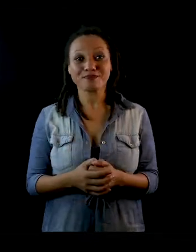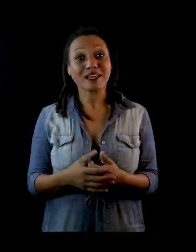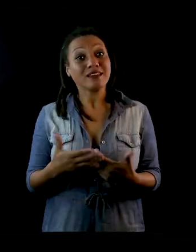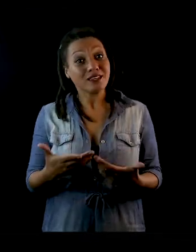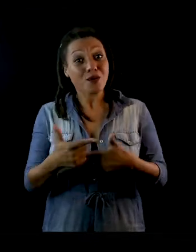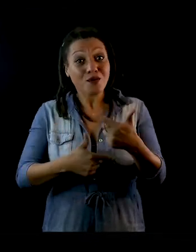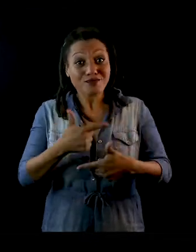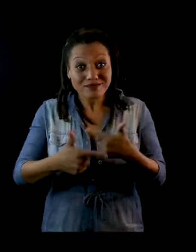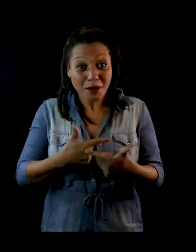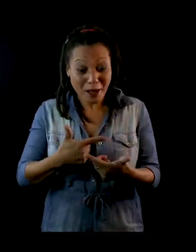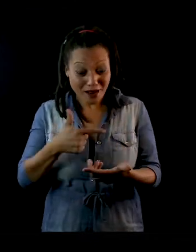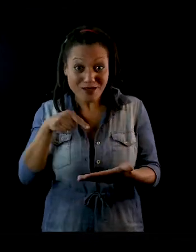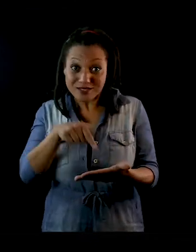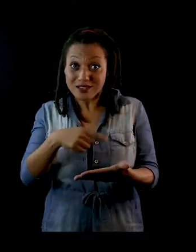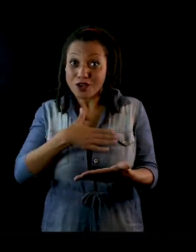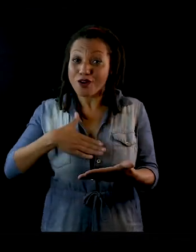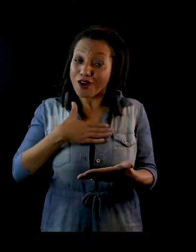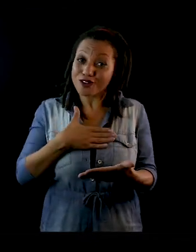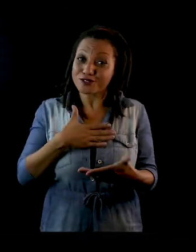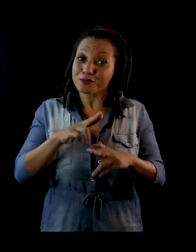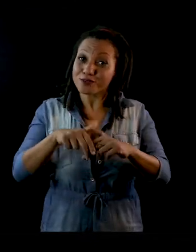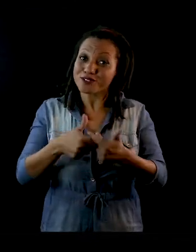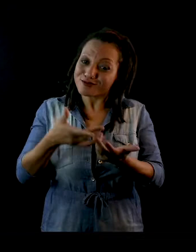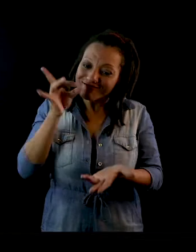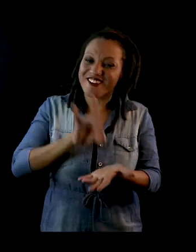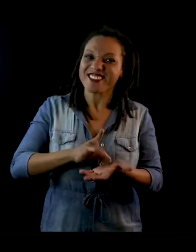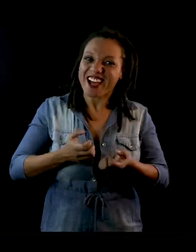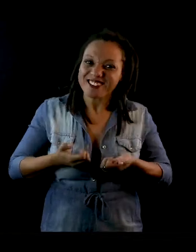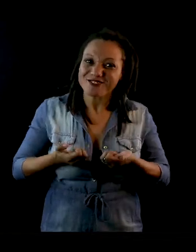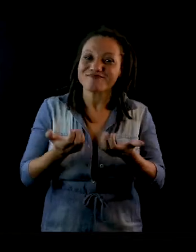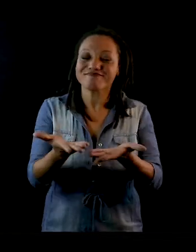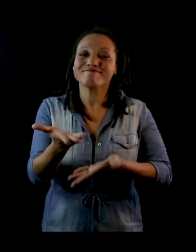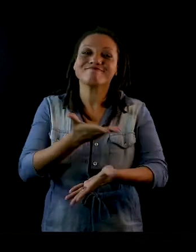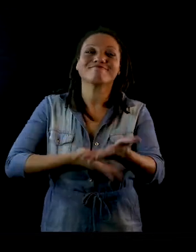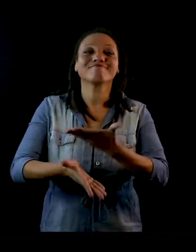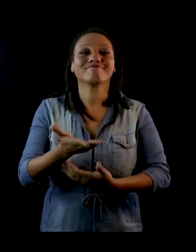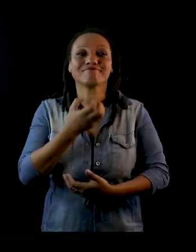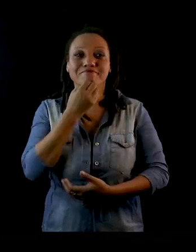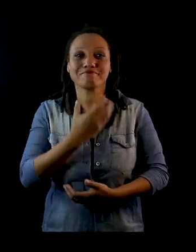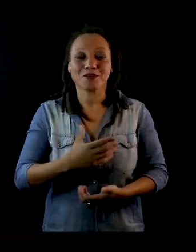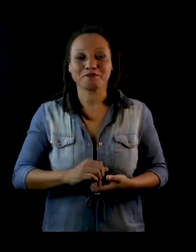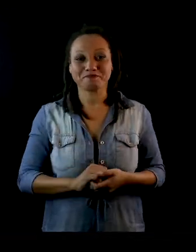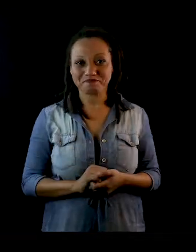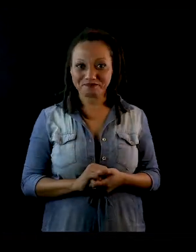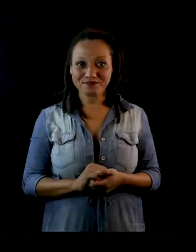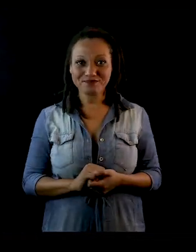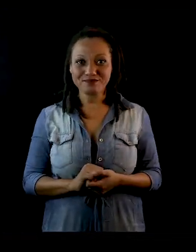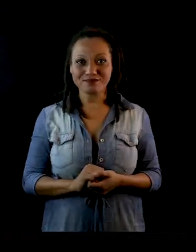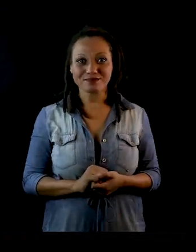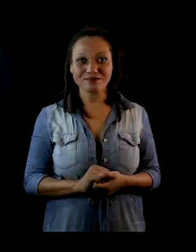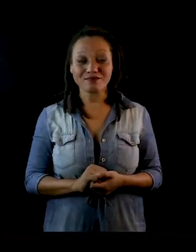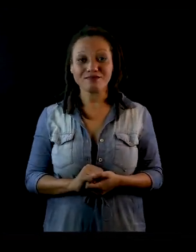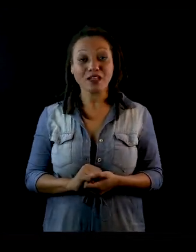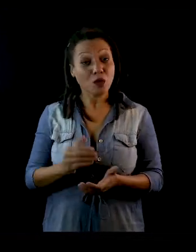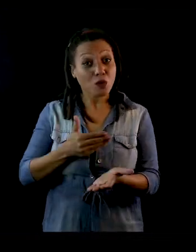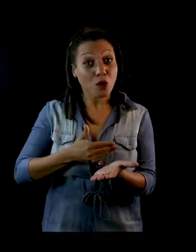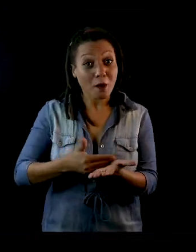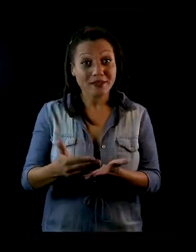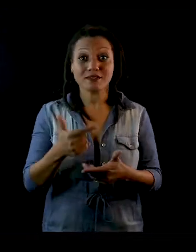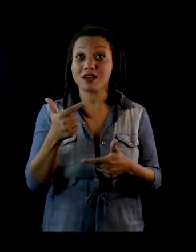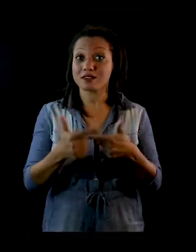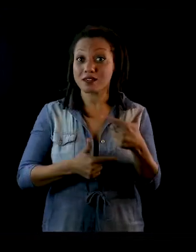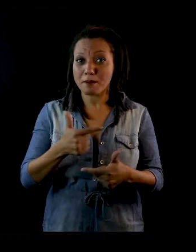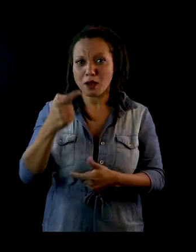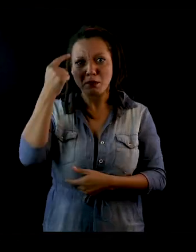eu consigo entregar um material mais sincero. Então, para mim, é uma troca muito boa. Quando eu comecei com trabalho, eu